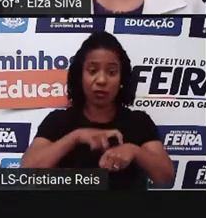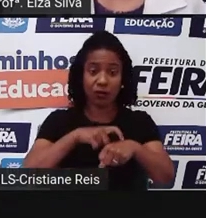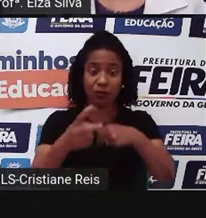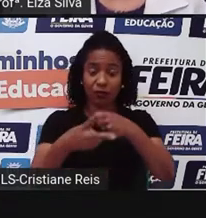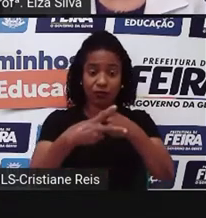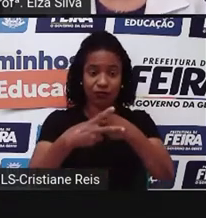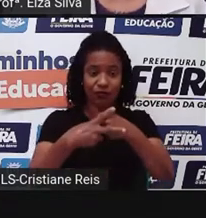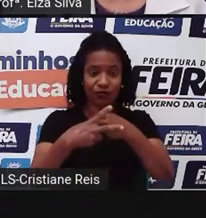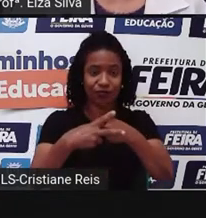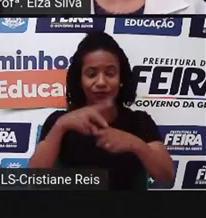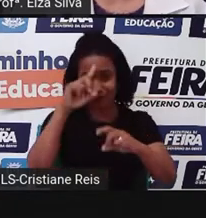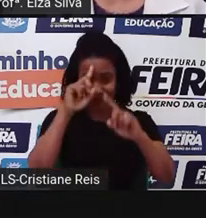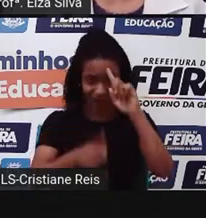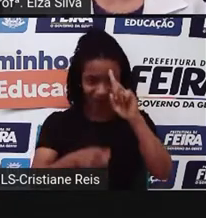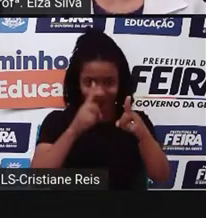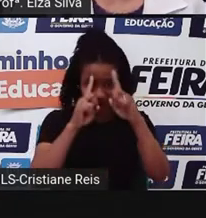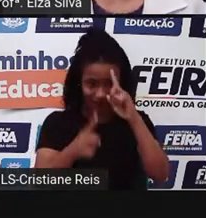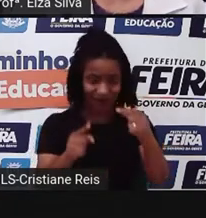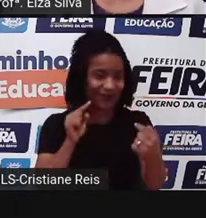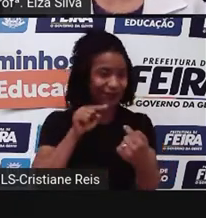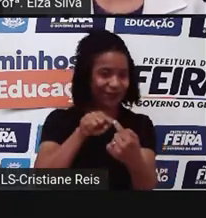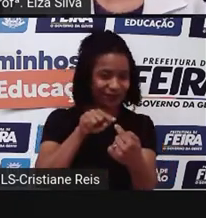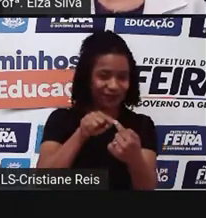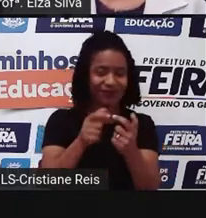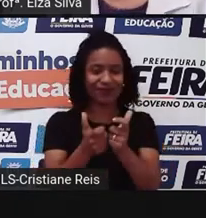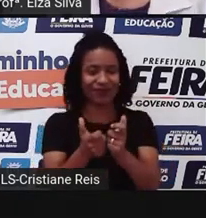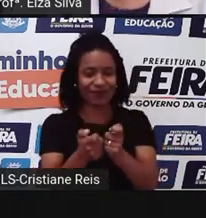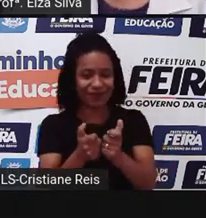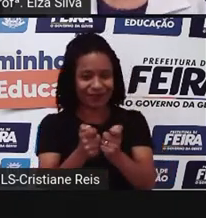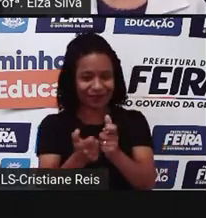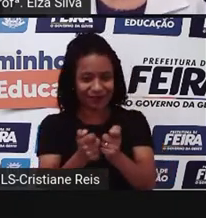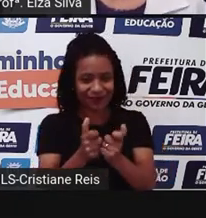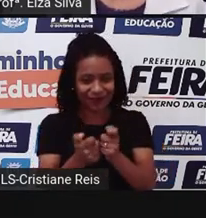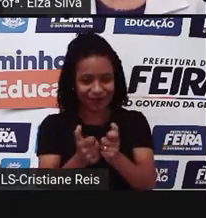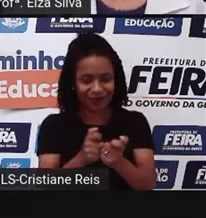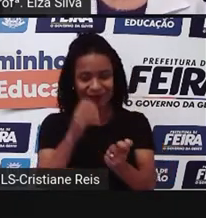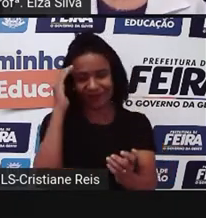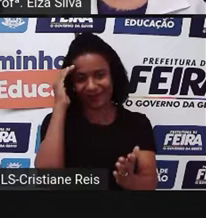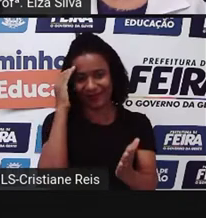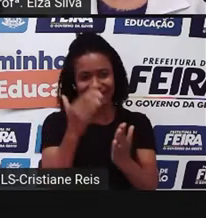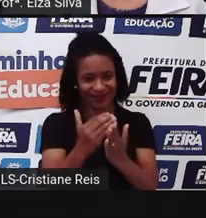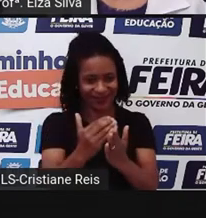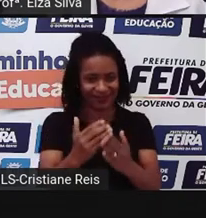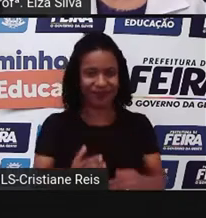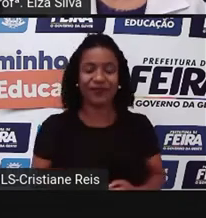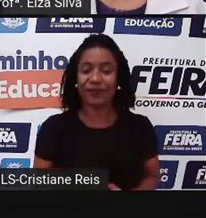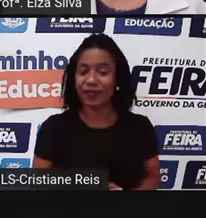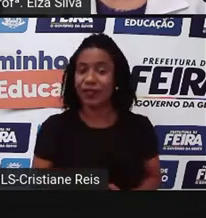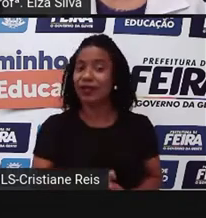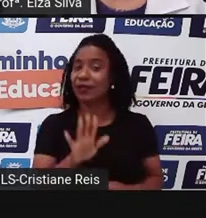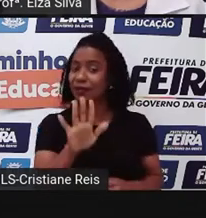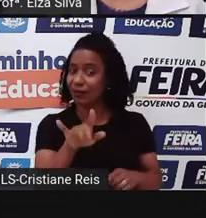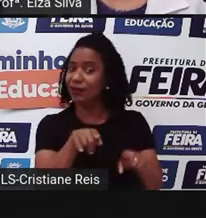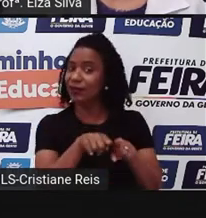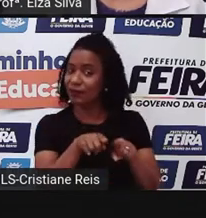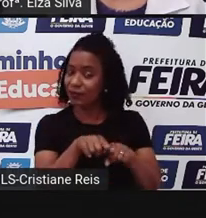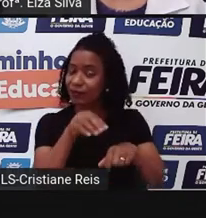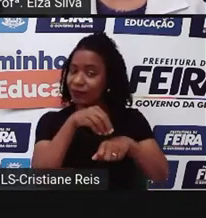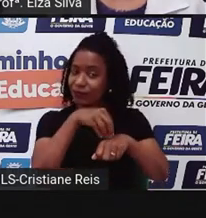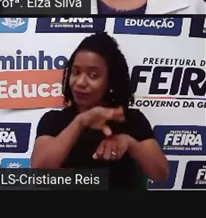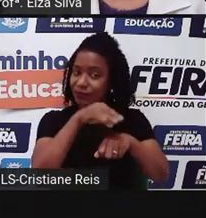predomina em games. Ok, students? Não se esqueçam daquelas dicas preciosas de organização.